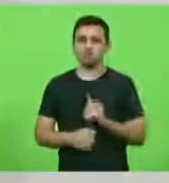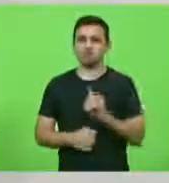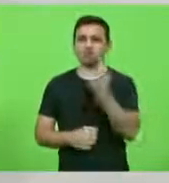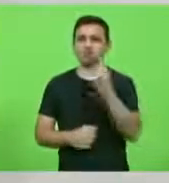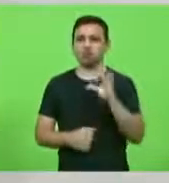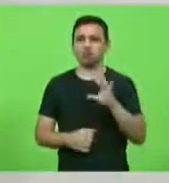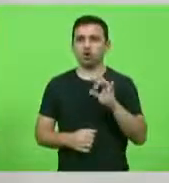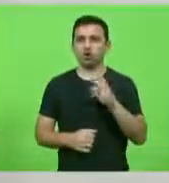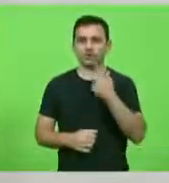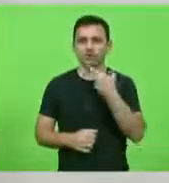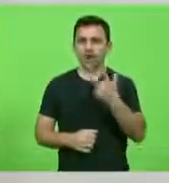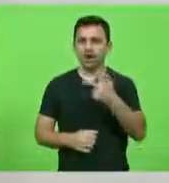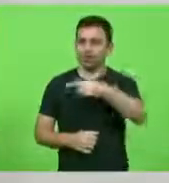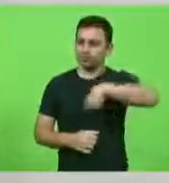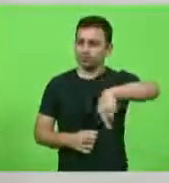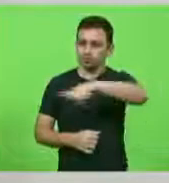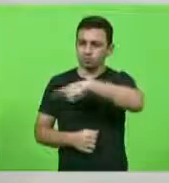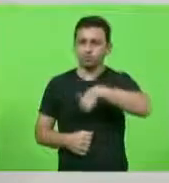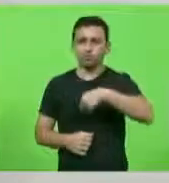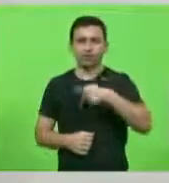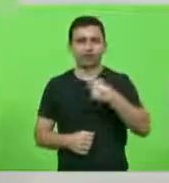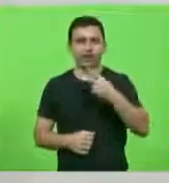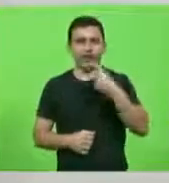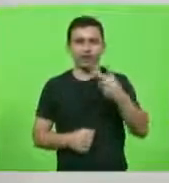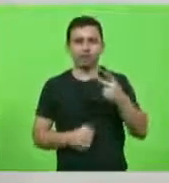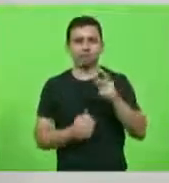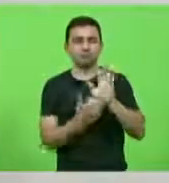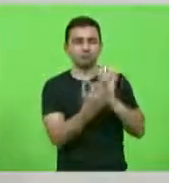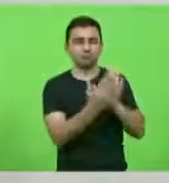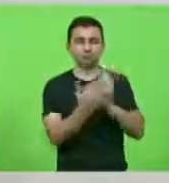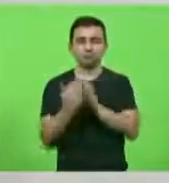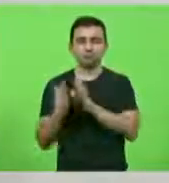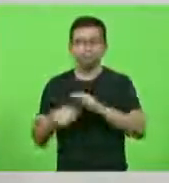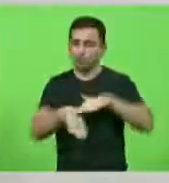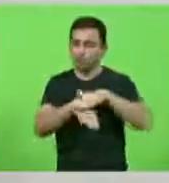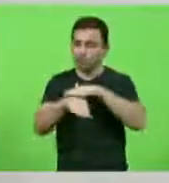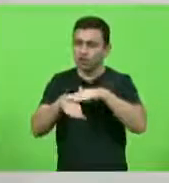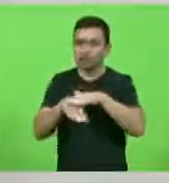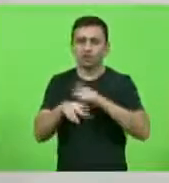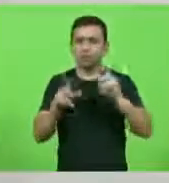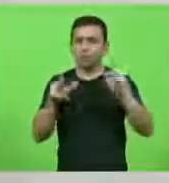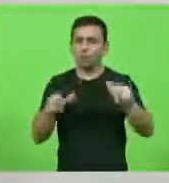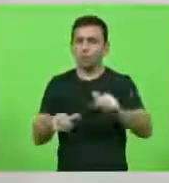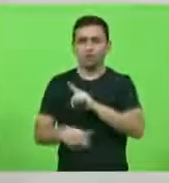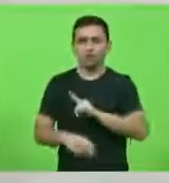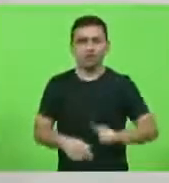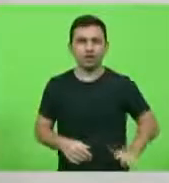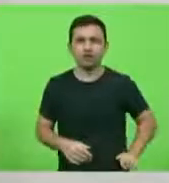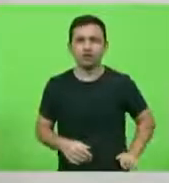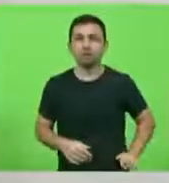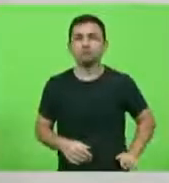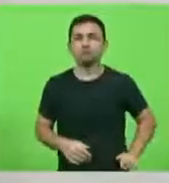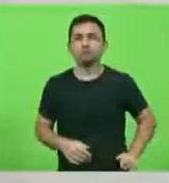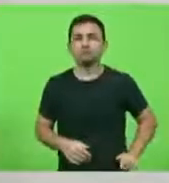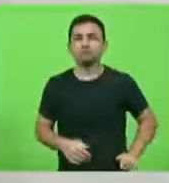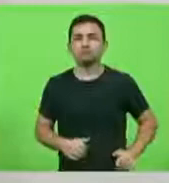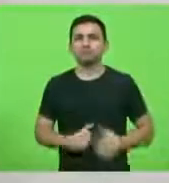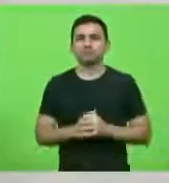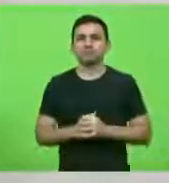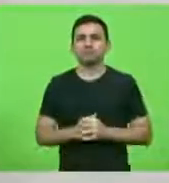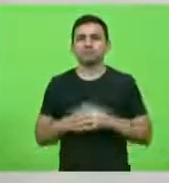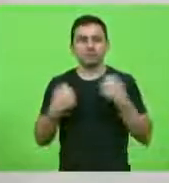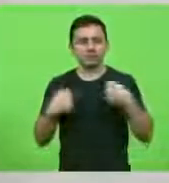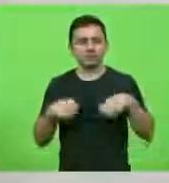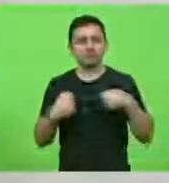que diz para a gente, diz no plenário, diz para o governo. Acho que essas atitudes, mais do que nunca, precisam ser